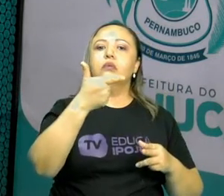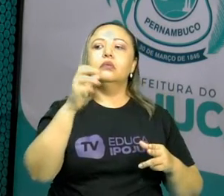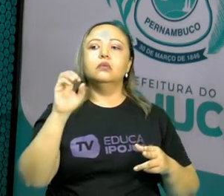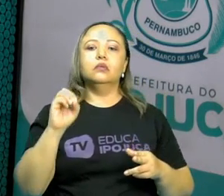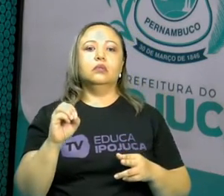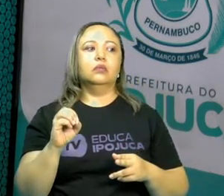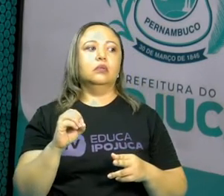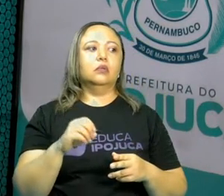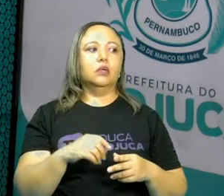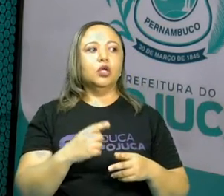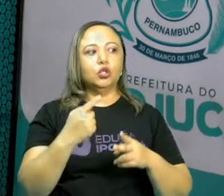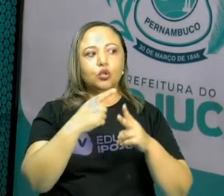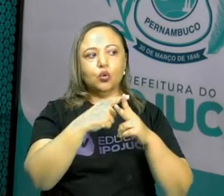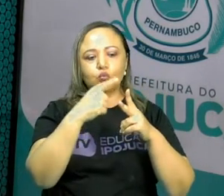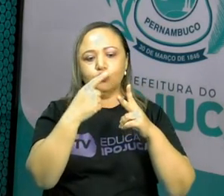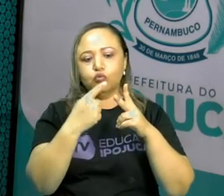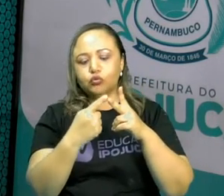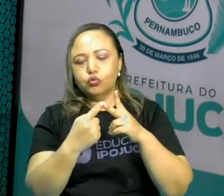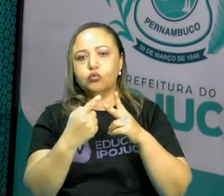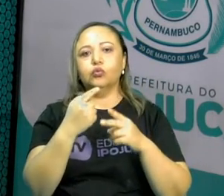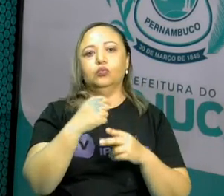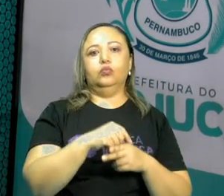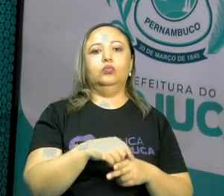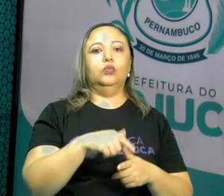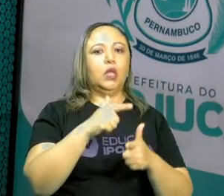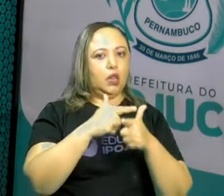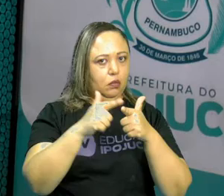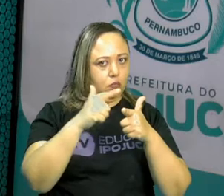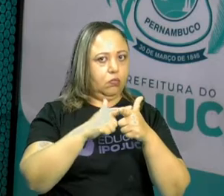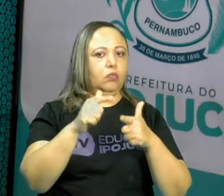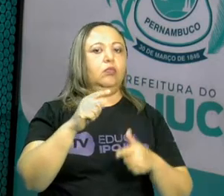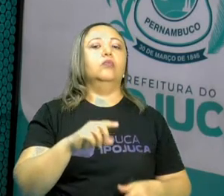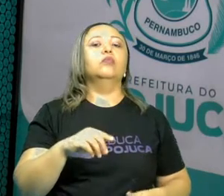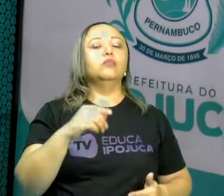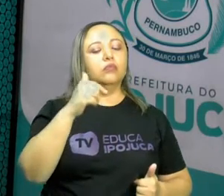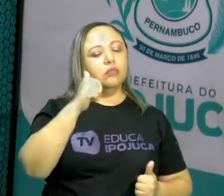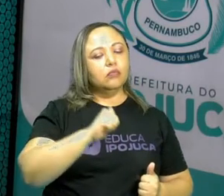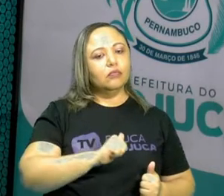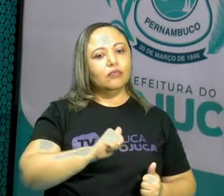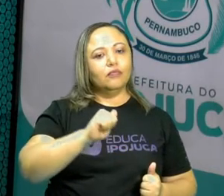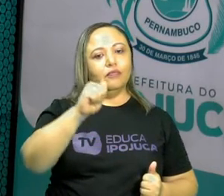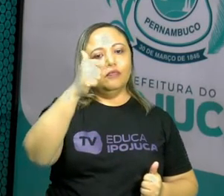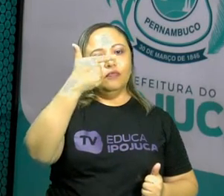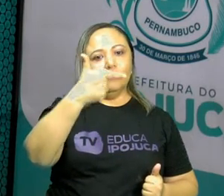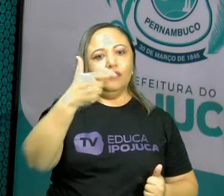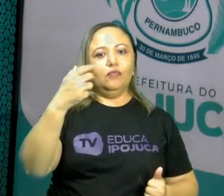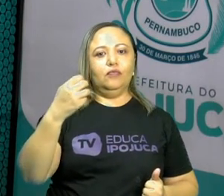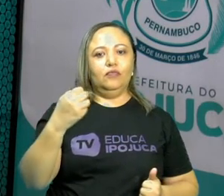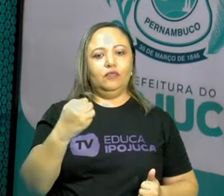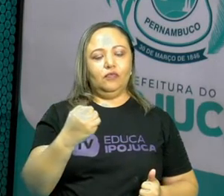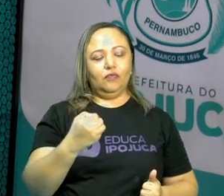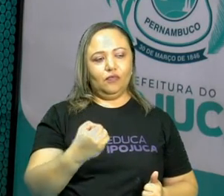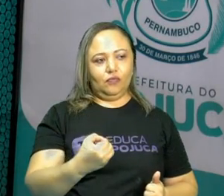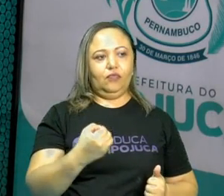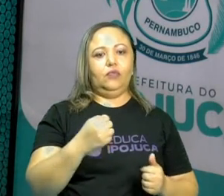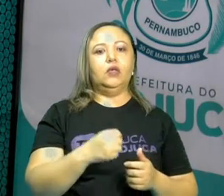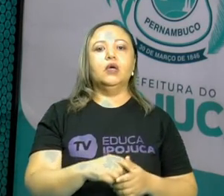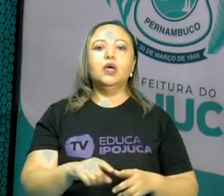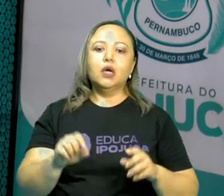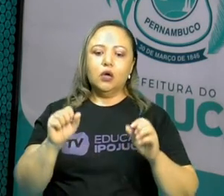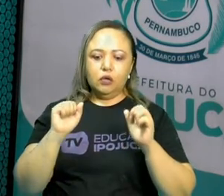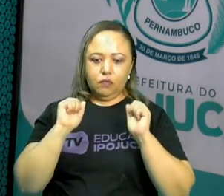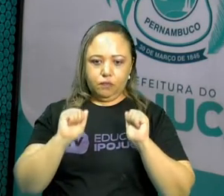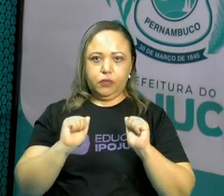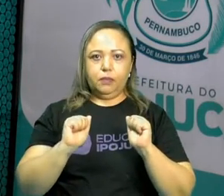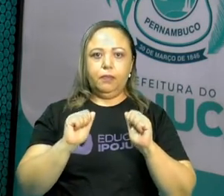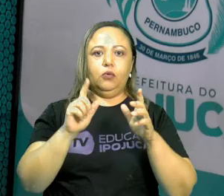aqui, eles são divisores de 20. E o 20 também pode ser escrito como 2 vezes 10. Logo, tanto